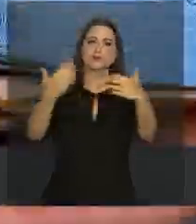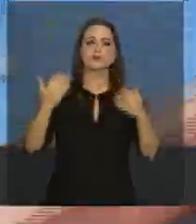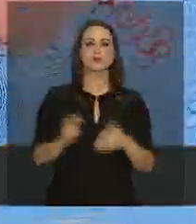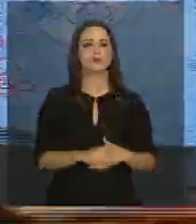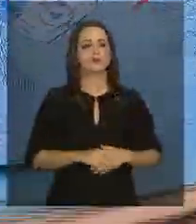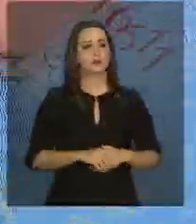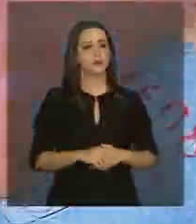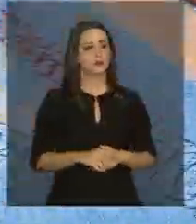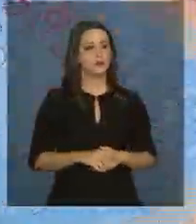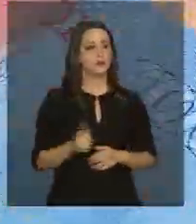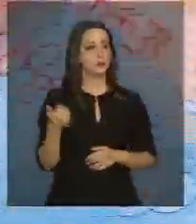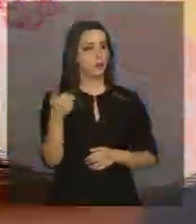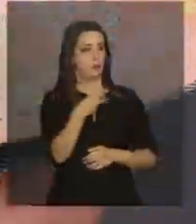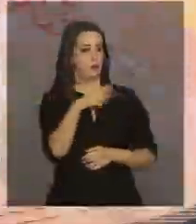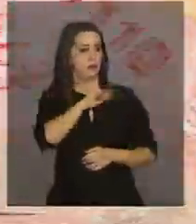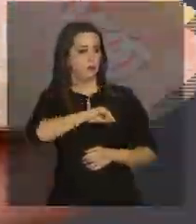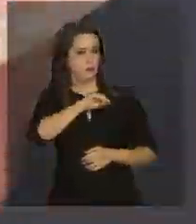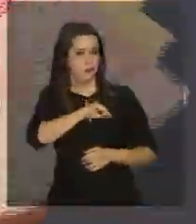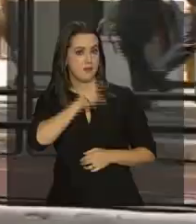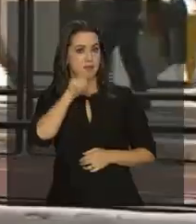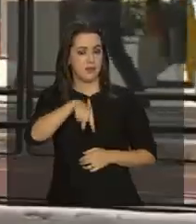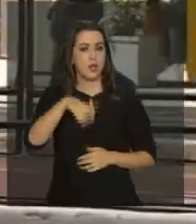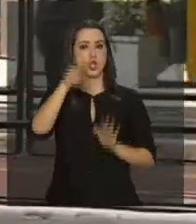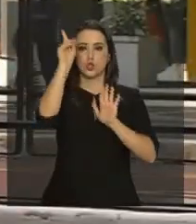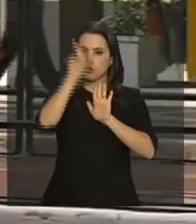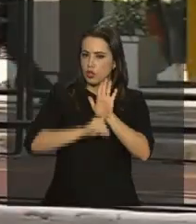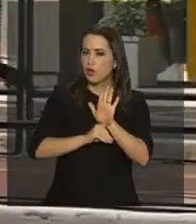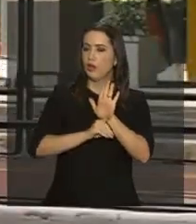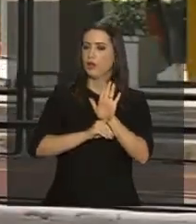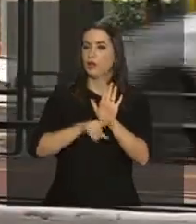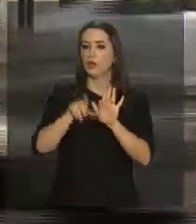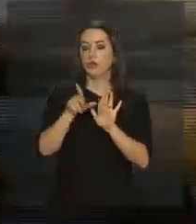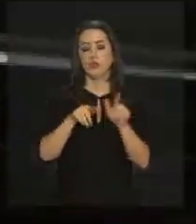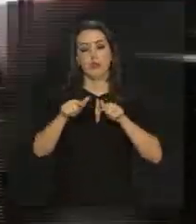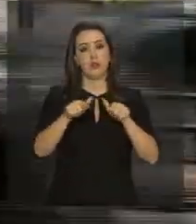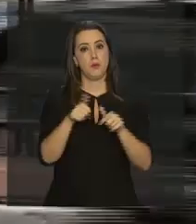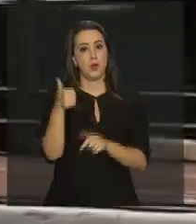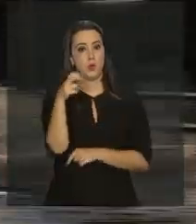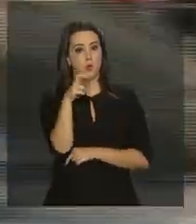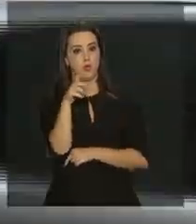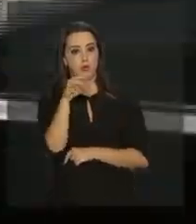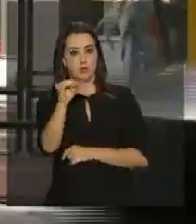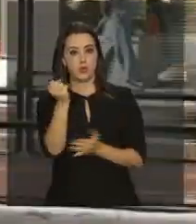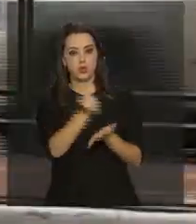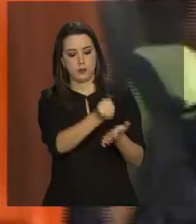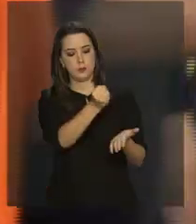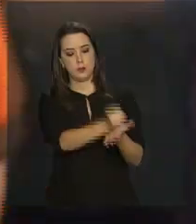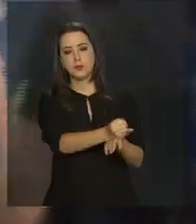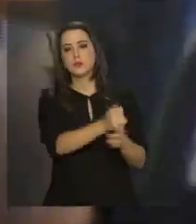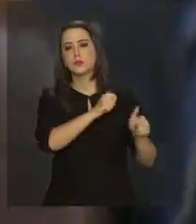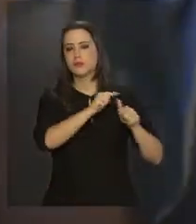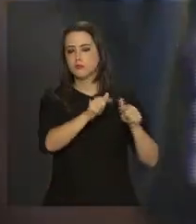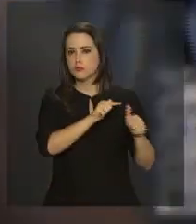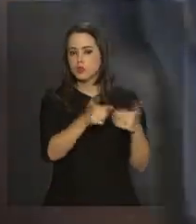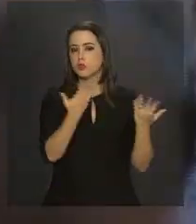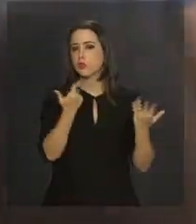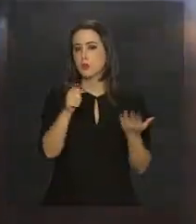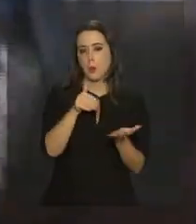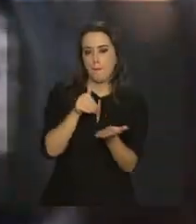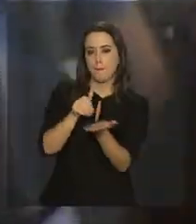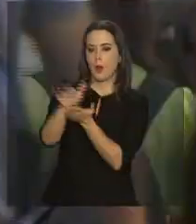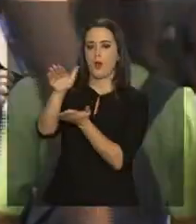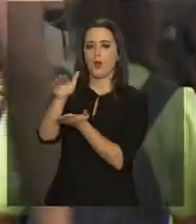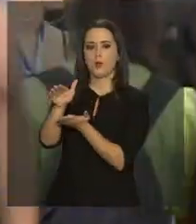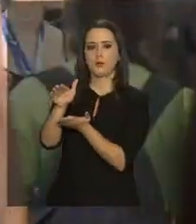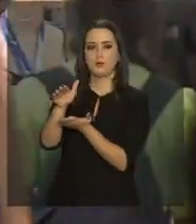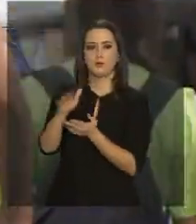O 13º é um direito previsto em lei para quem trabalhou por pelo menos 15 dias com registro em carteira e que não tenha sido demitido